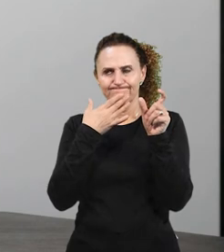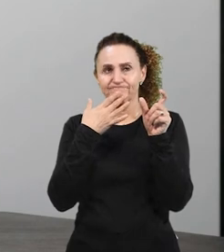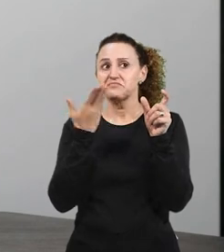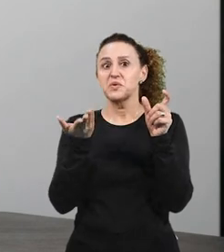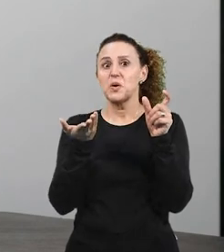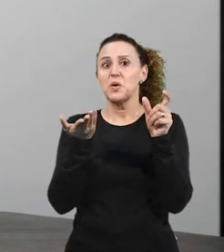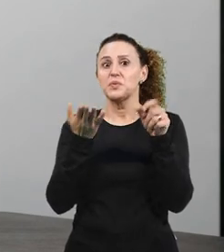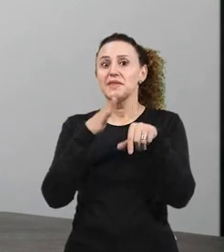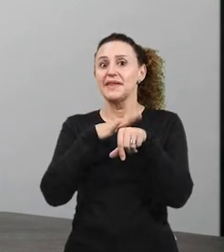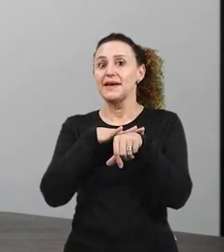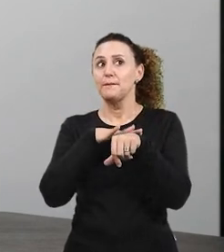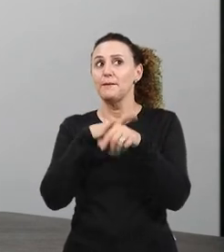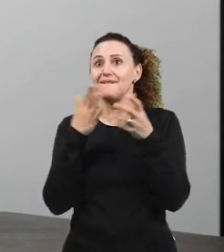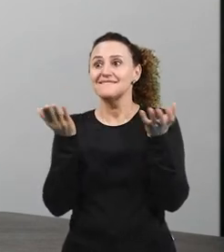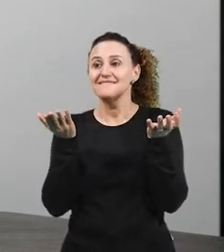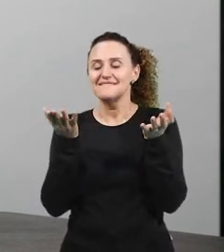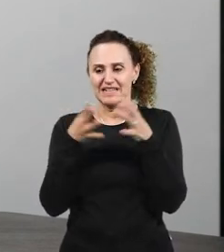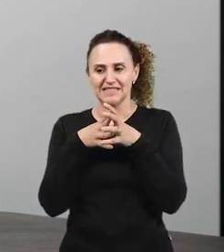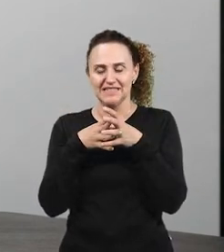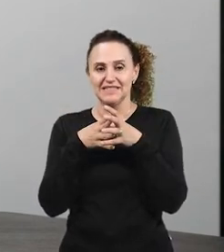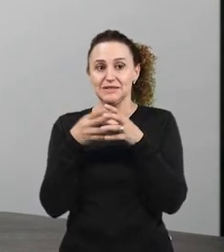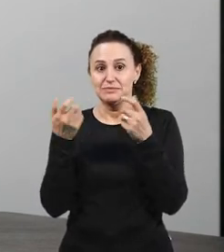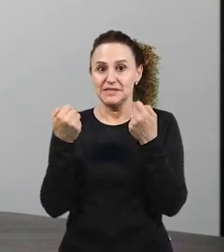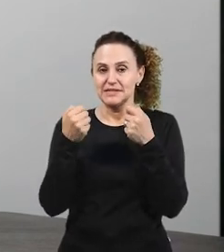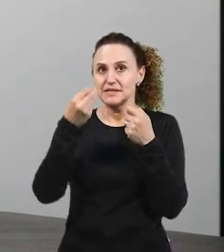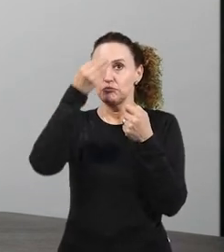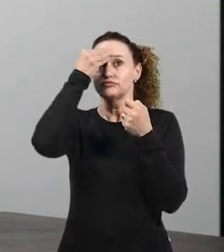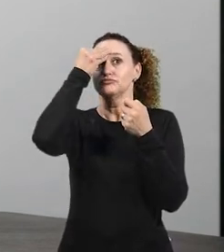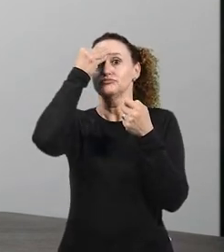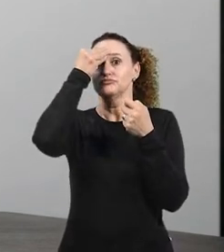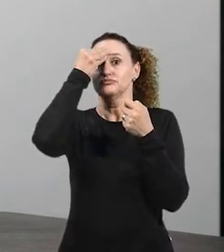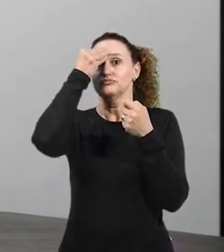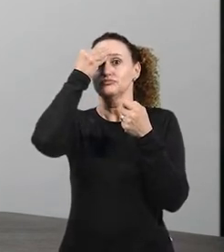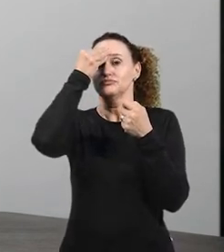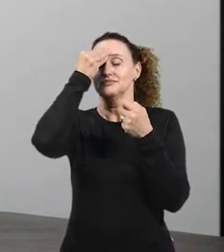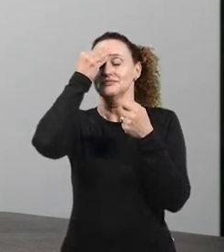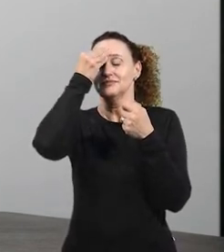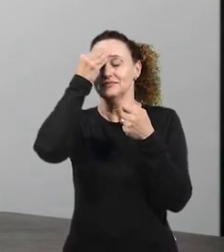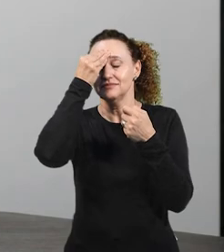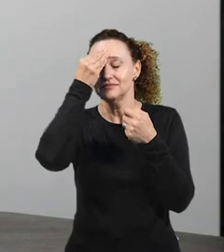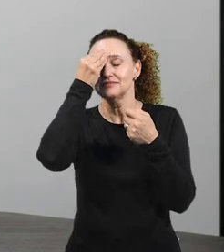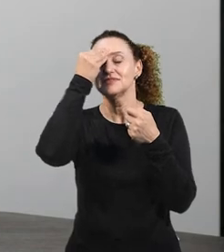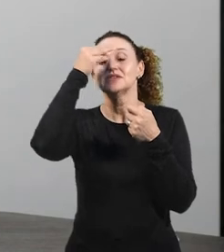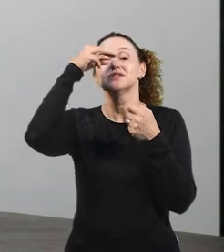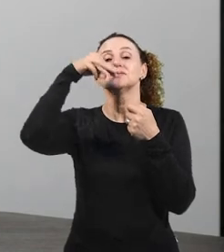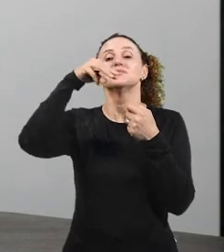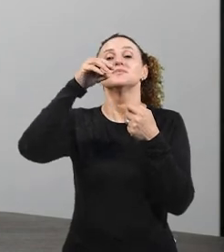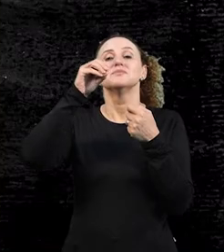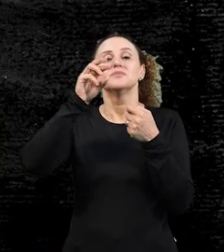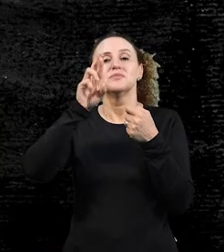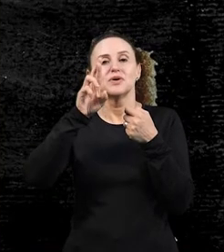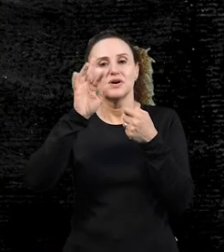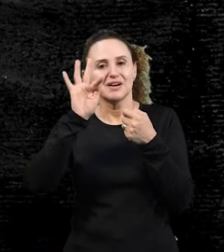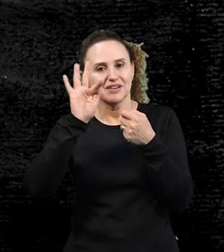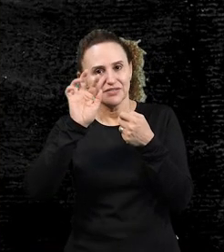Então, é importante que vocês memorizem esses morfemas e seus significados. E aí, essa